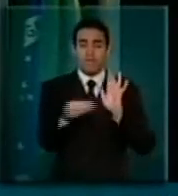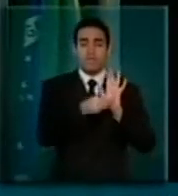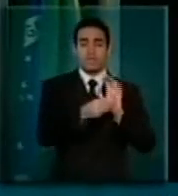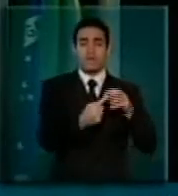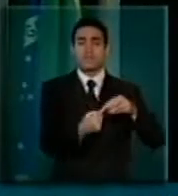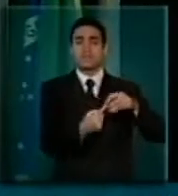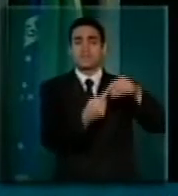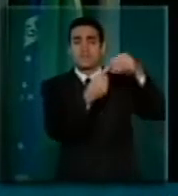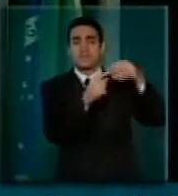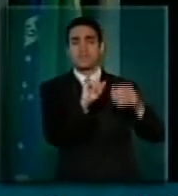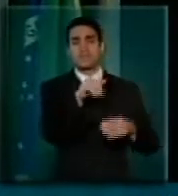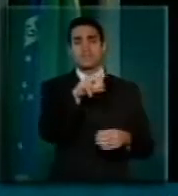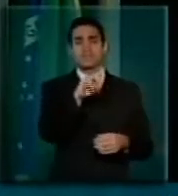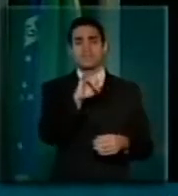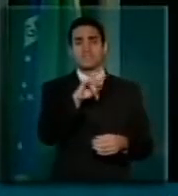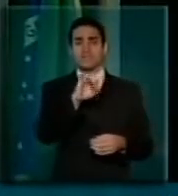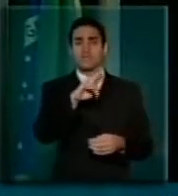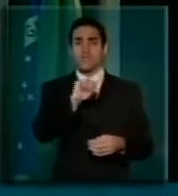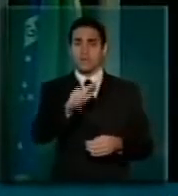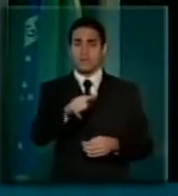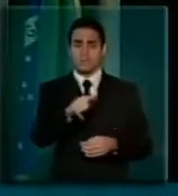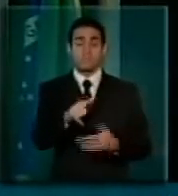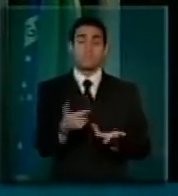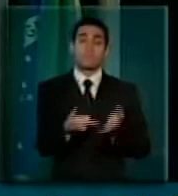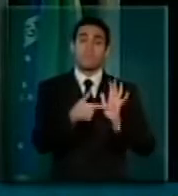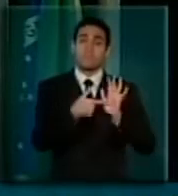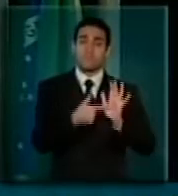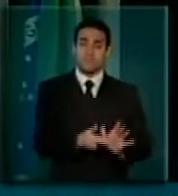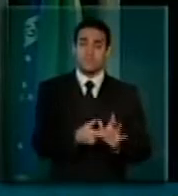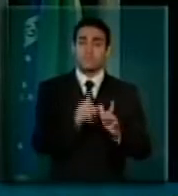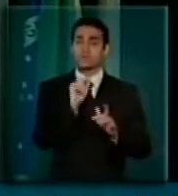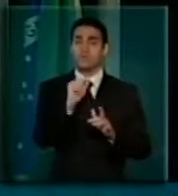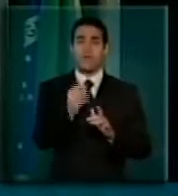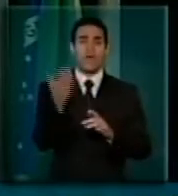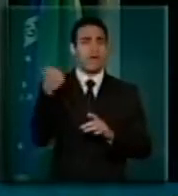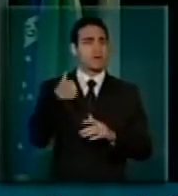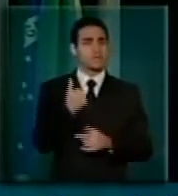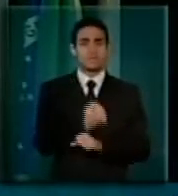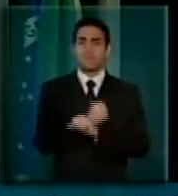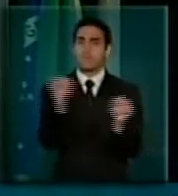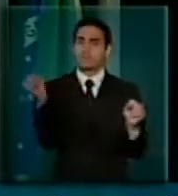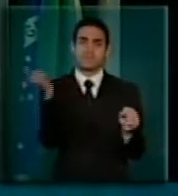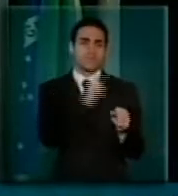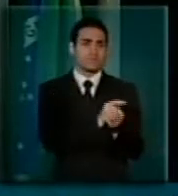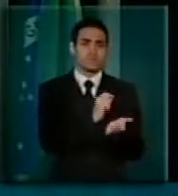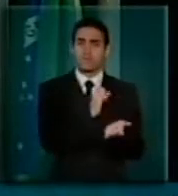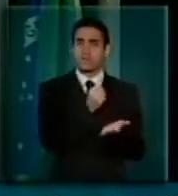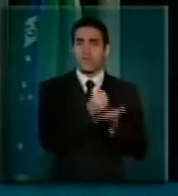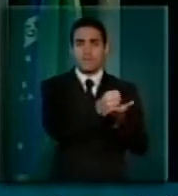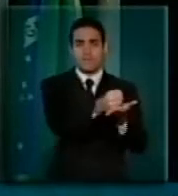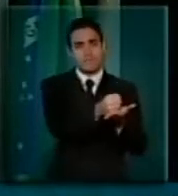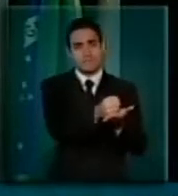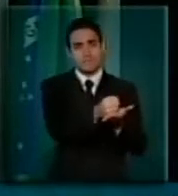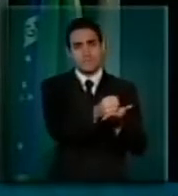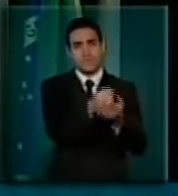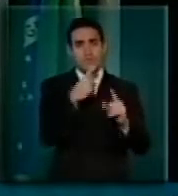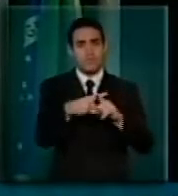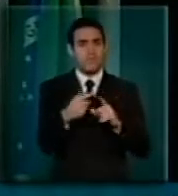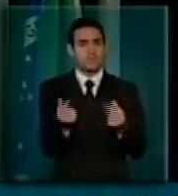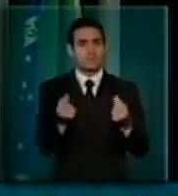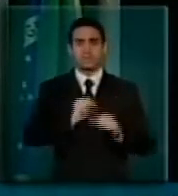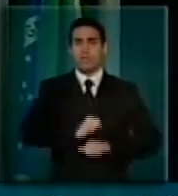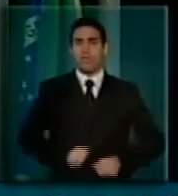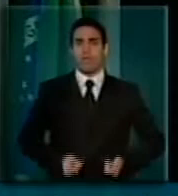Nós demonstramos que, naquele momento, não havia condições de isso ocorrer e que era